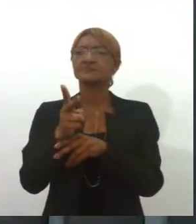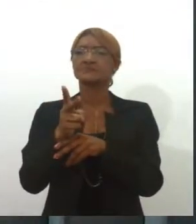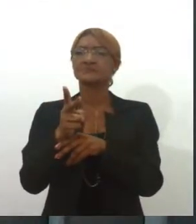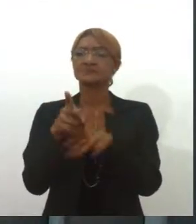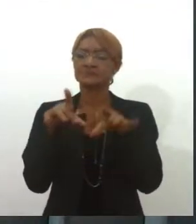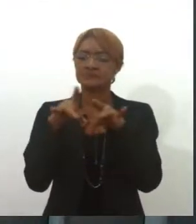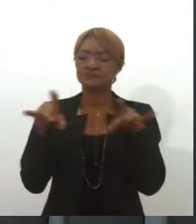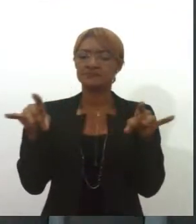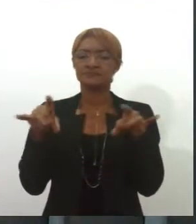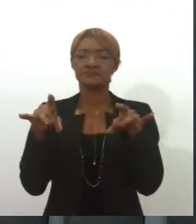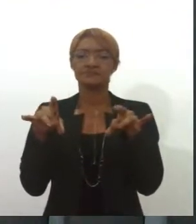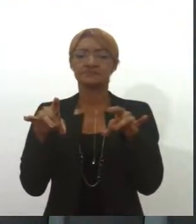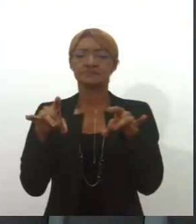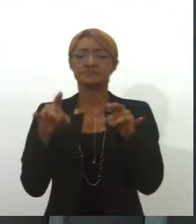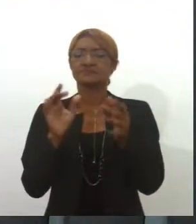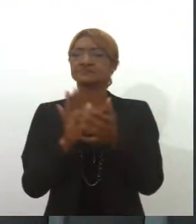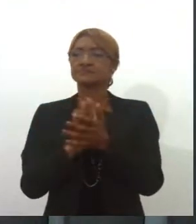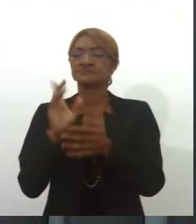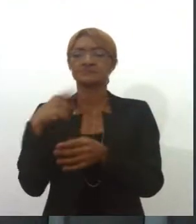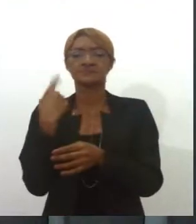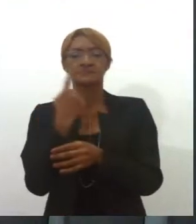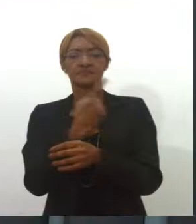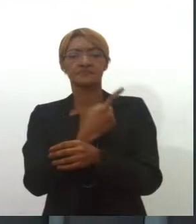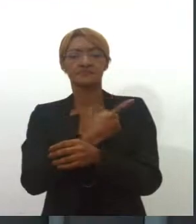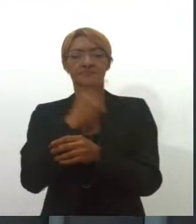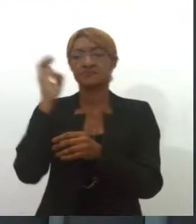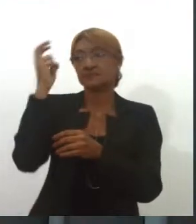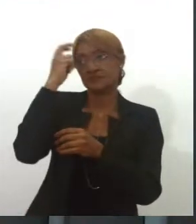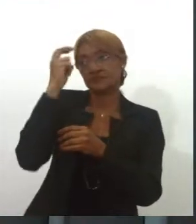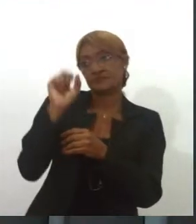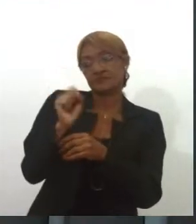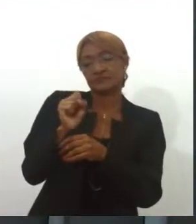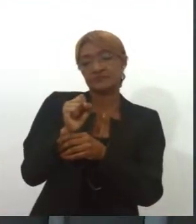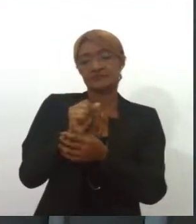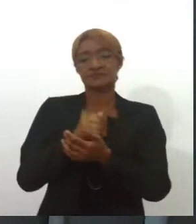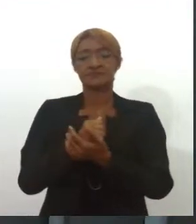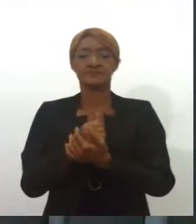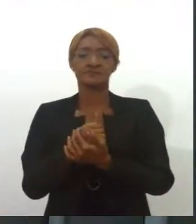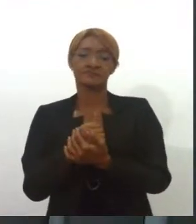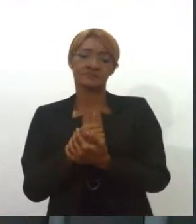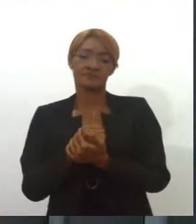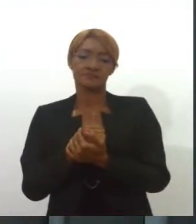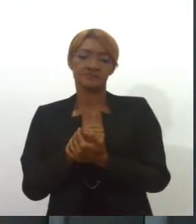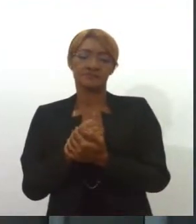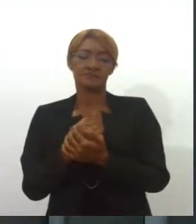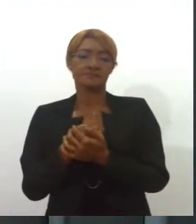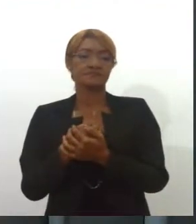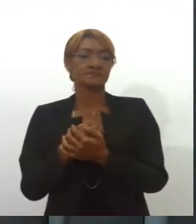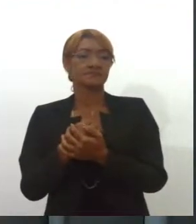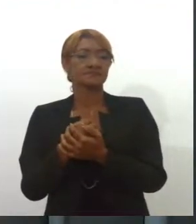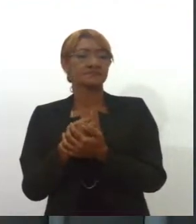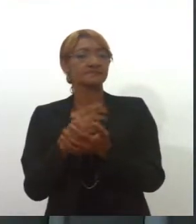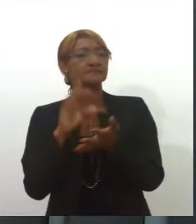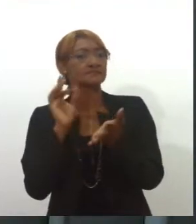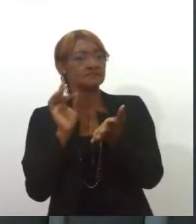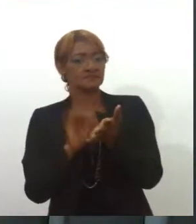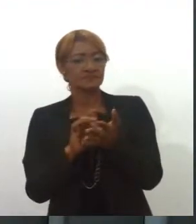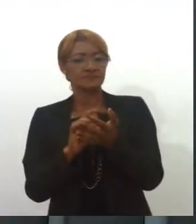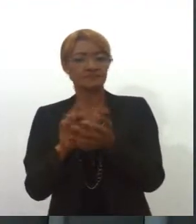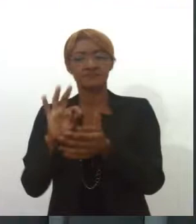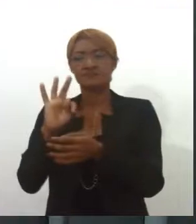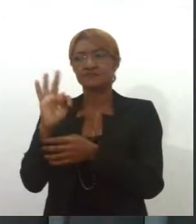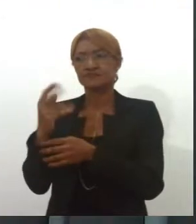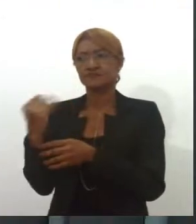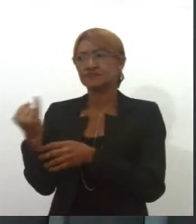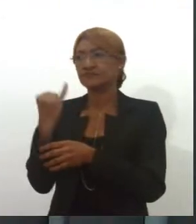cordel se mantenha vivo na nossa cultura sergipana? Na verdade, todos os passos são importantes. O